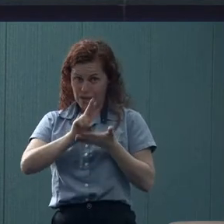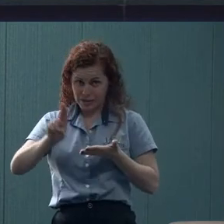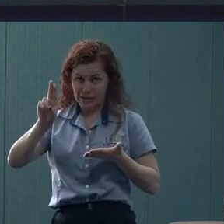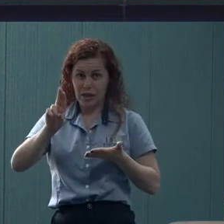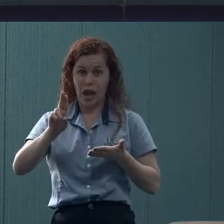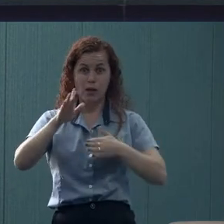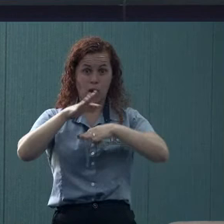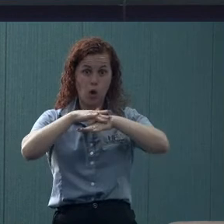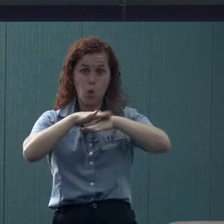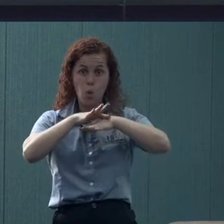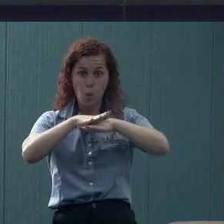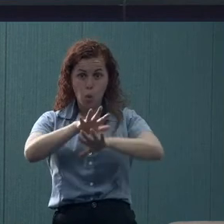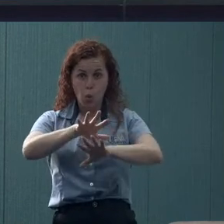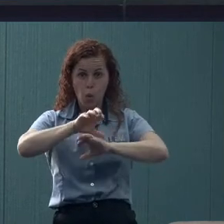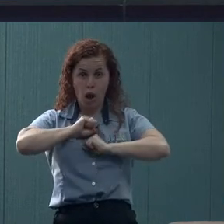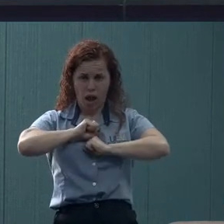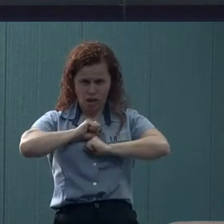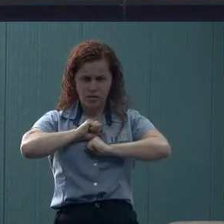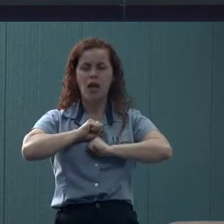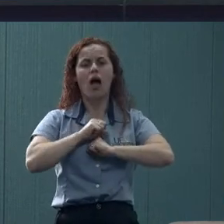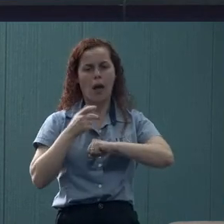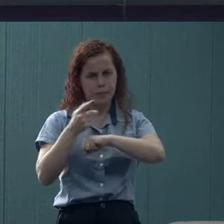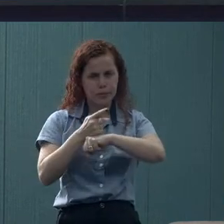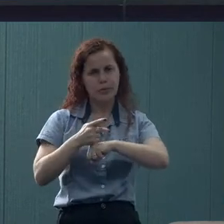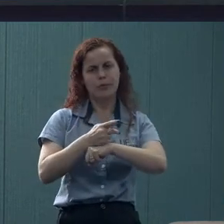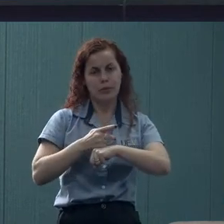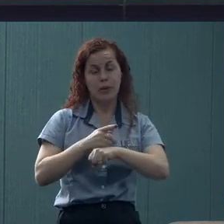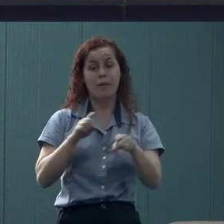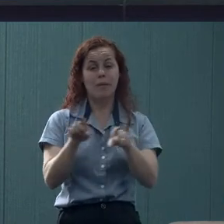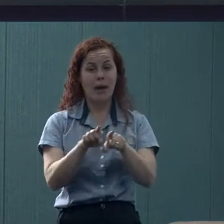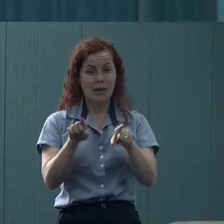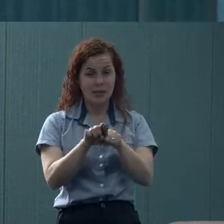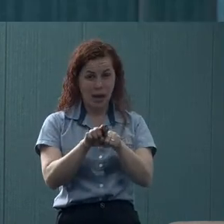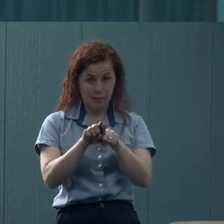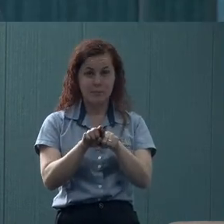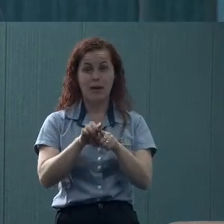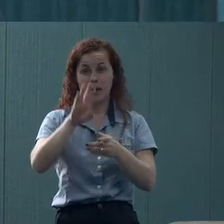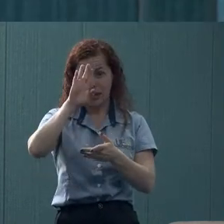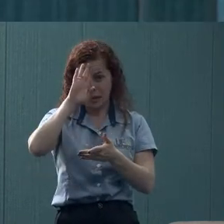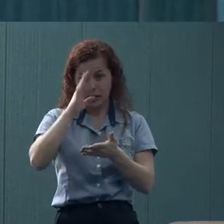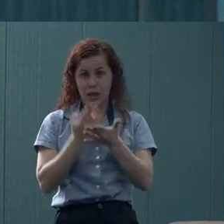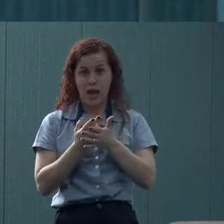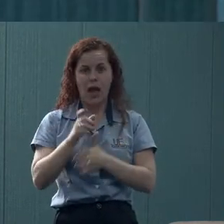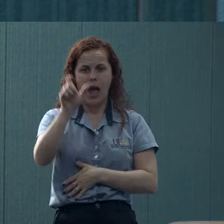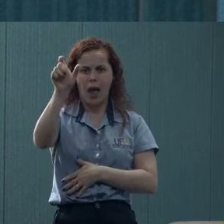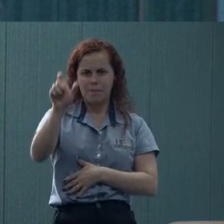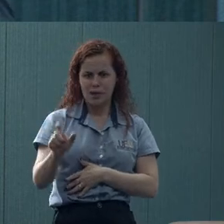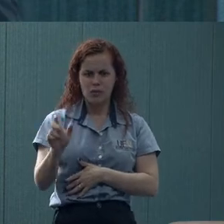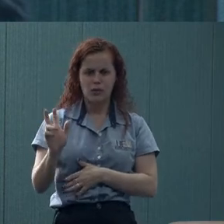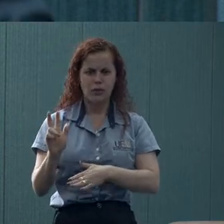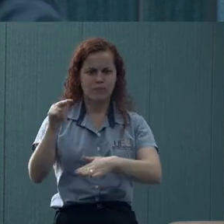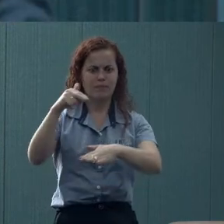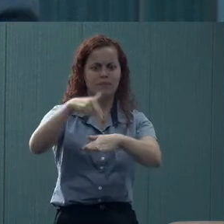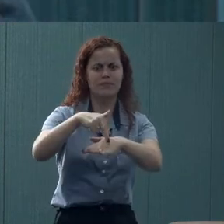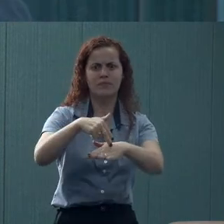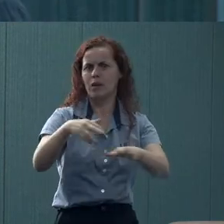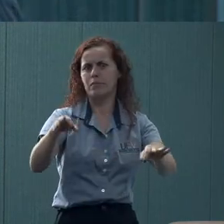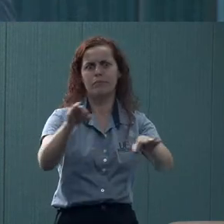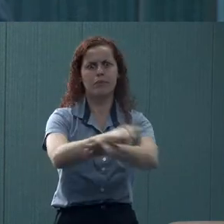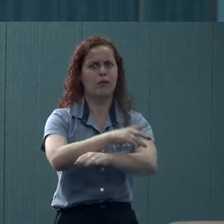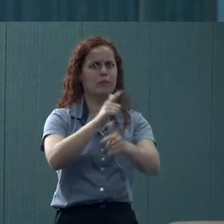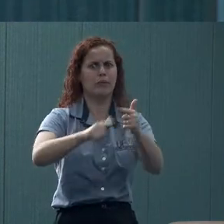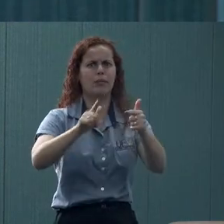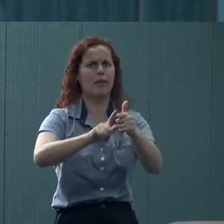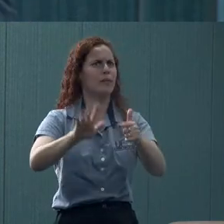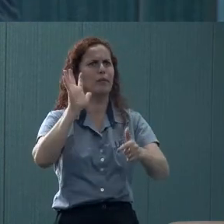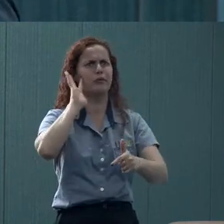que adoecem essa pessoa e ela nos procura. Mas também é ilusório acreditar que a pessoa chegou lá, acabou, pronto, acabou o